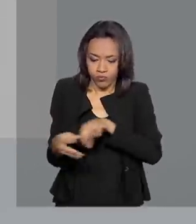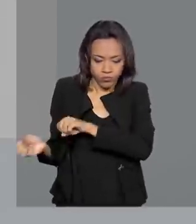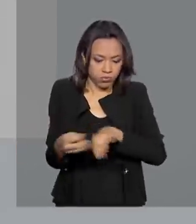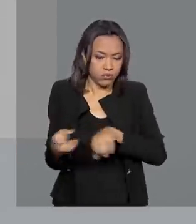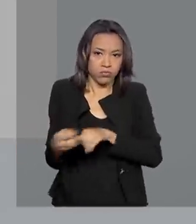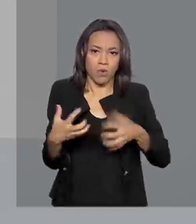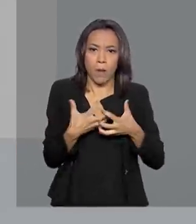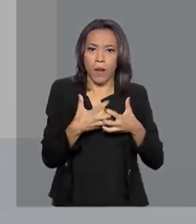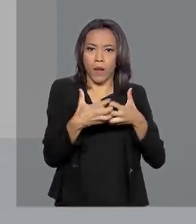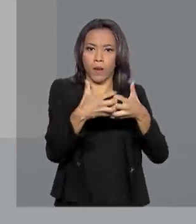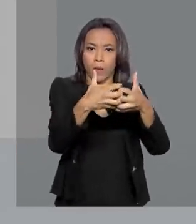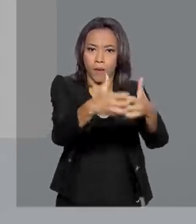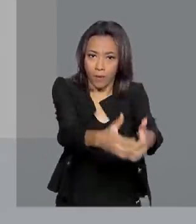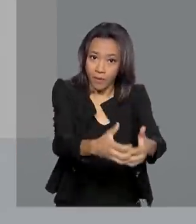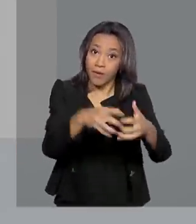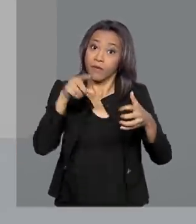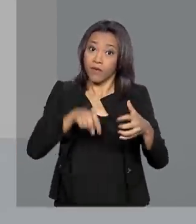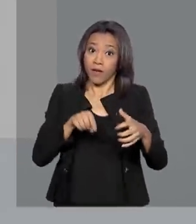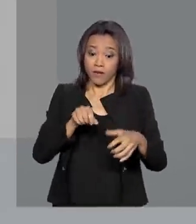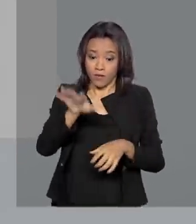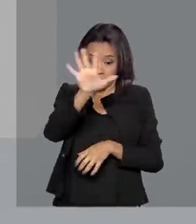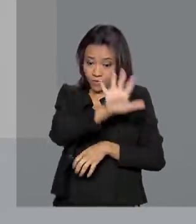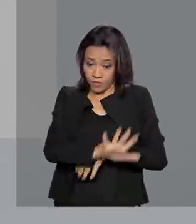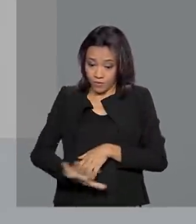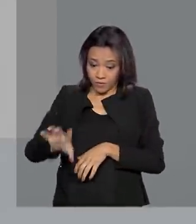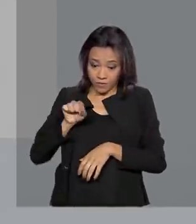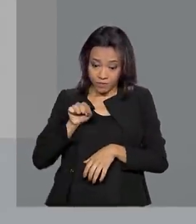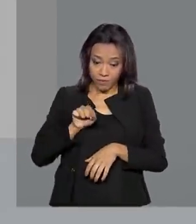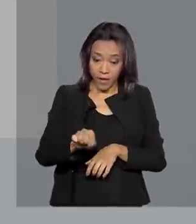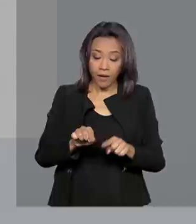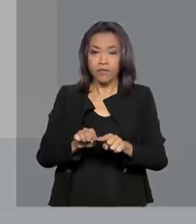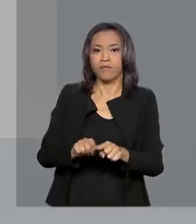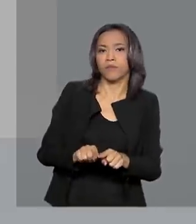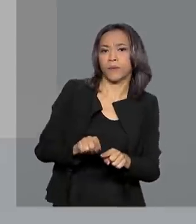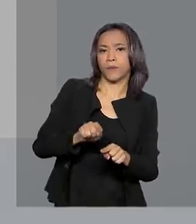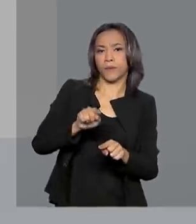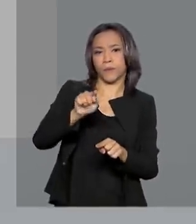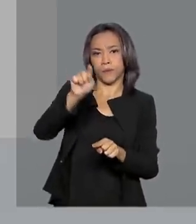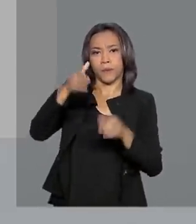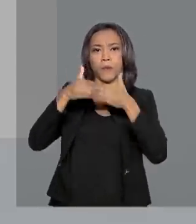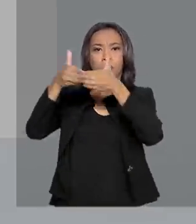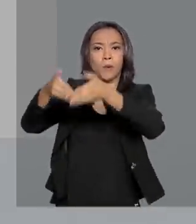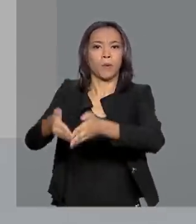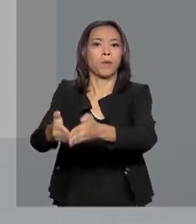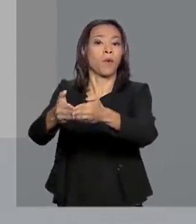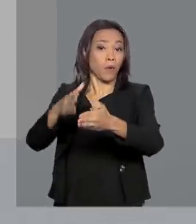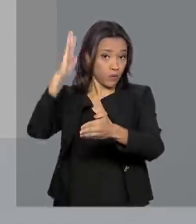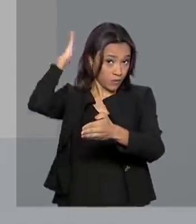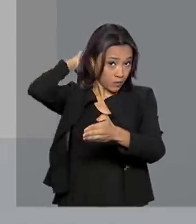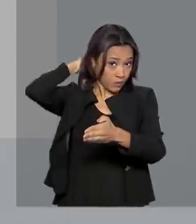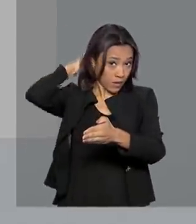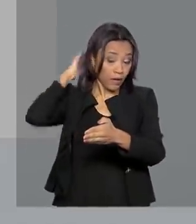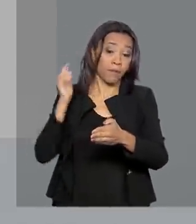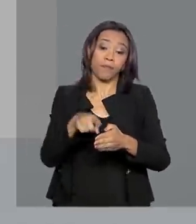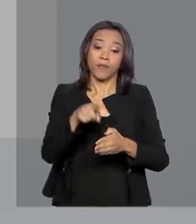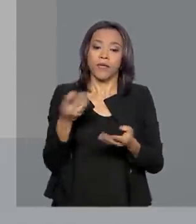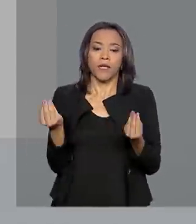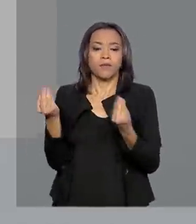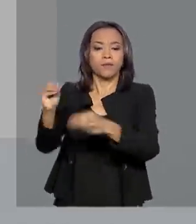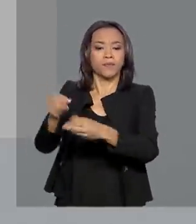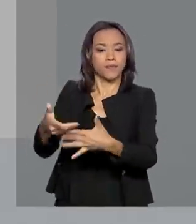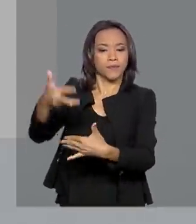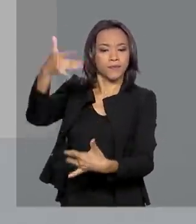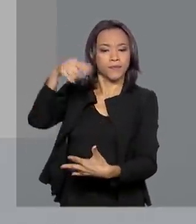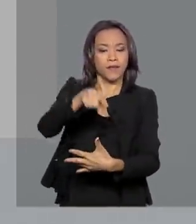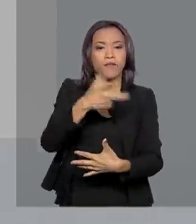ligar o centro do país aos principais portos do Pará. Segundo o presidente, pelas redes sociais, em pouco tempo,